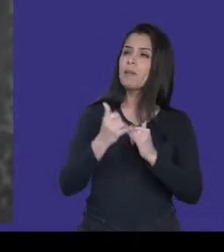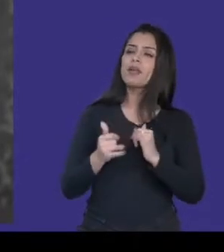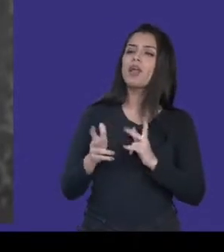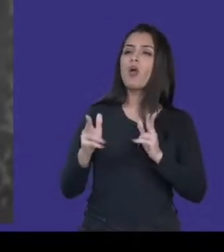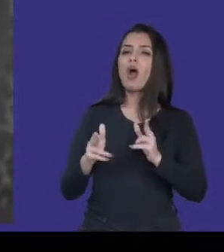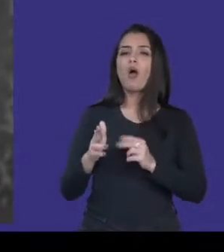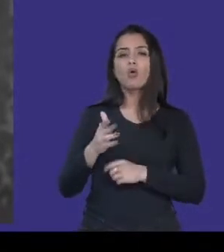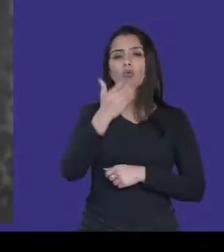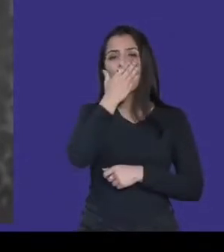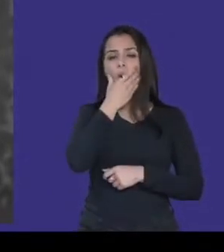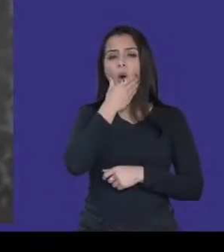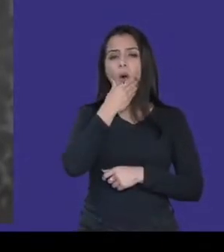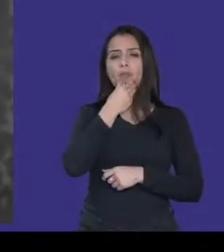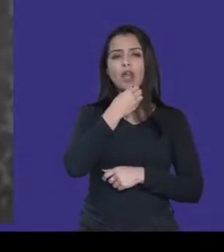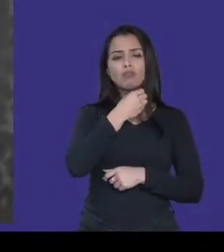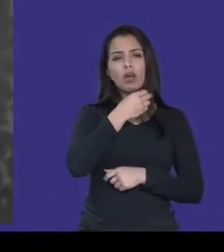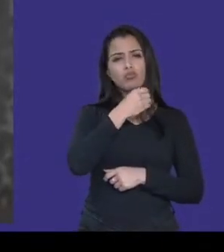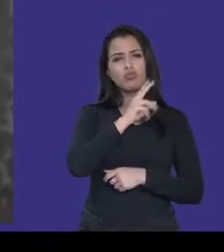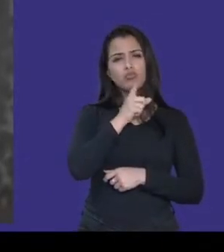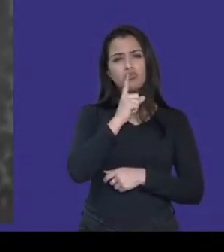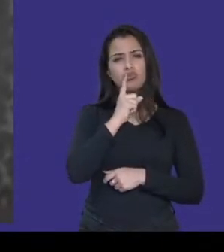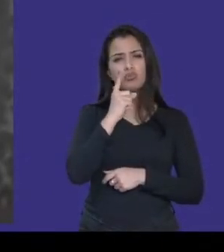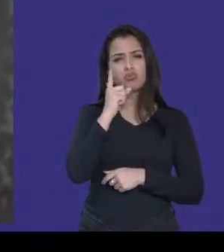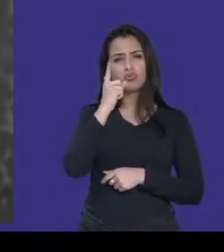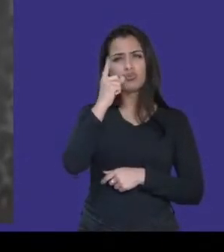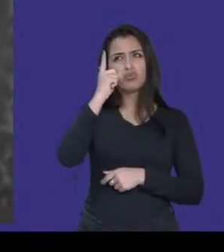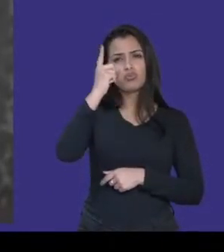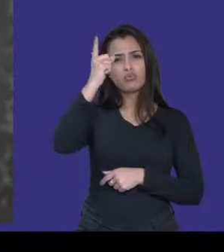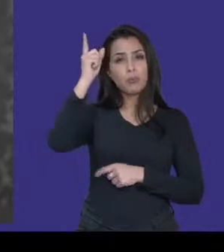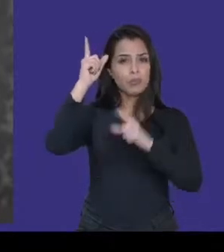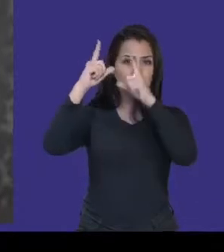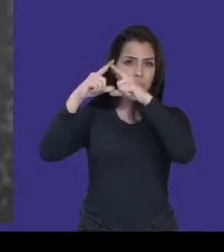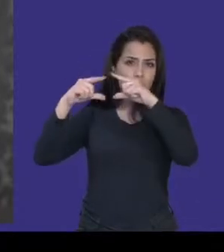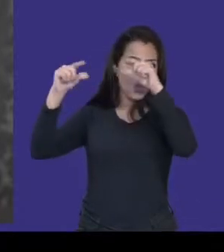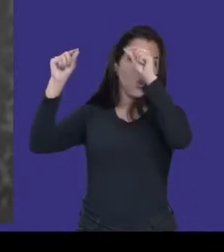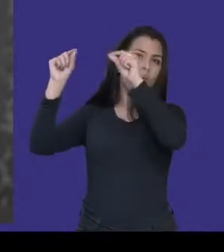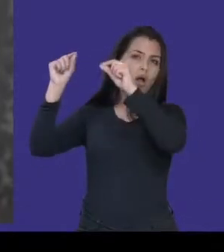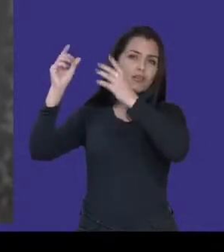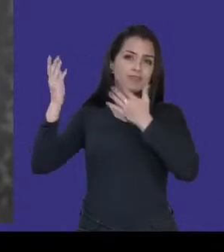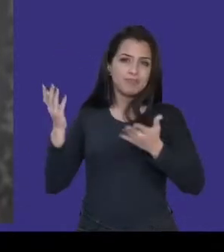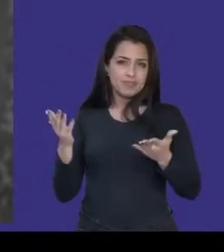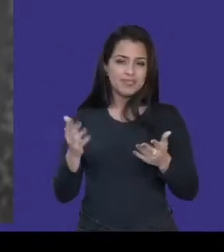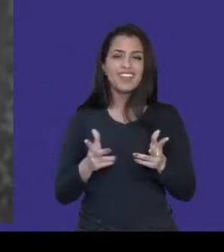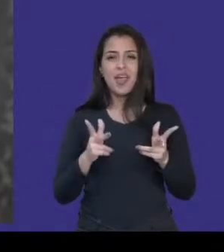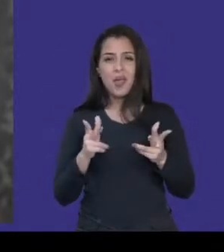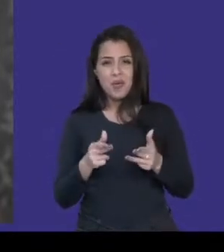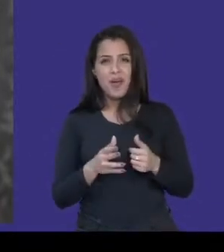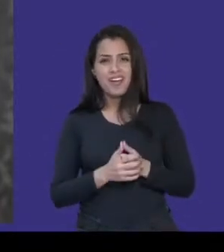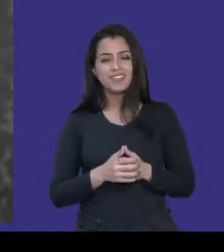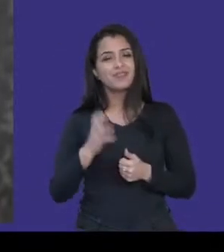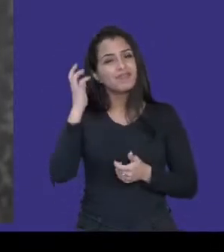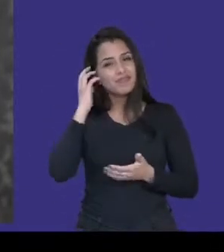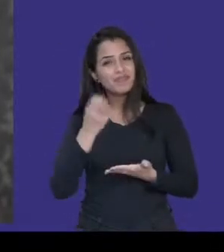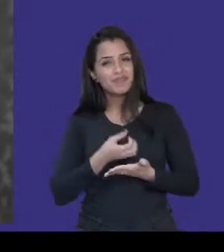lua, né? É um pequeno passo para o podcaster, mas um grande passo para a inclusão. Nós podemos, sempre que possível, devemos